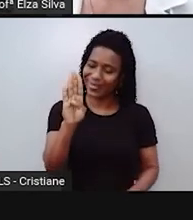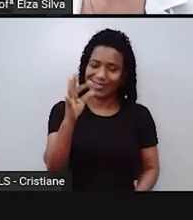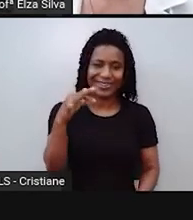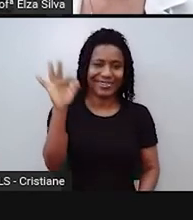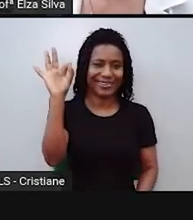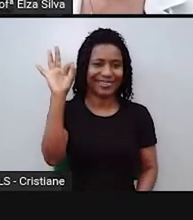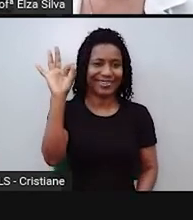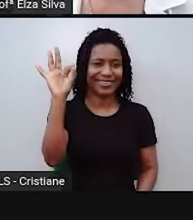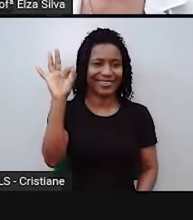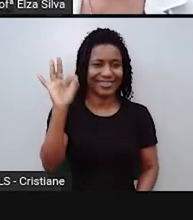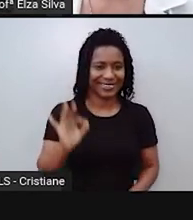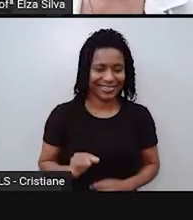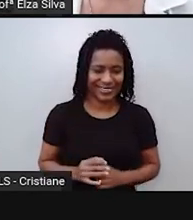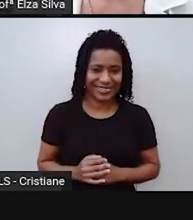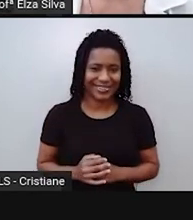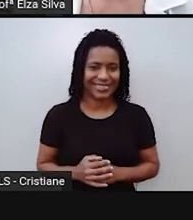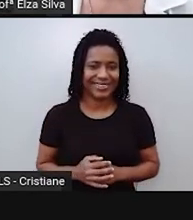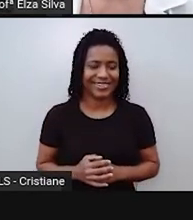Next one.